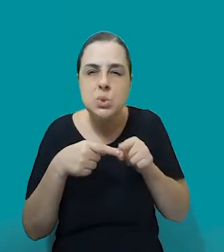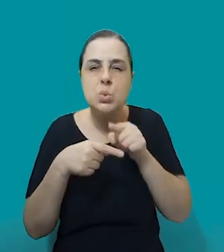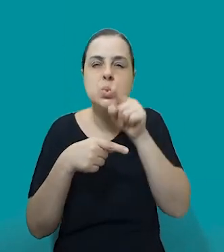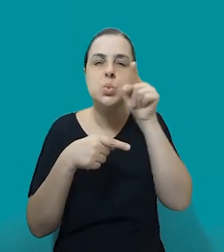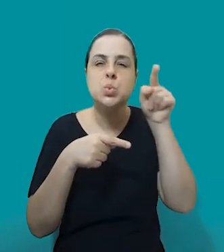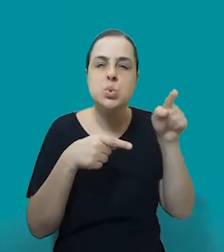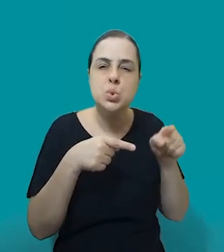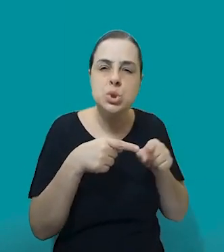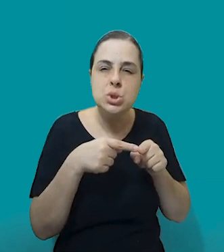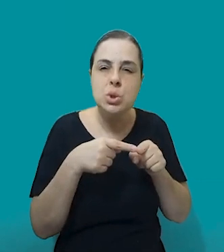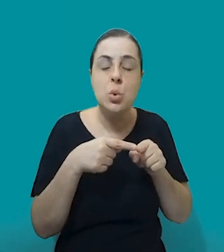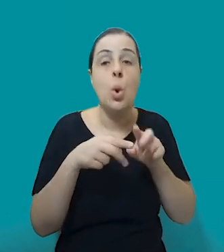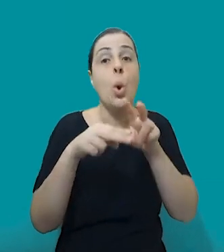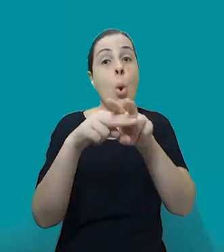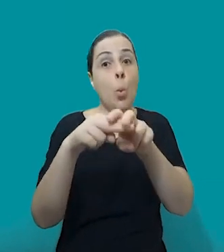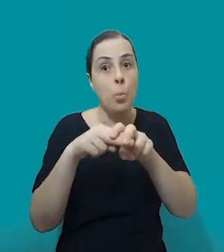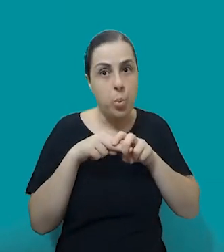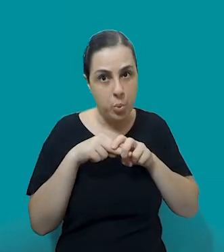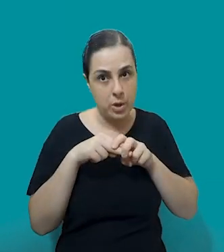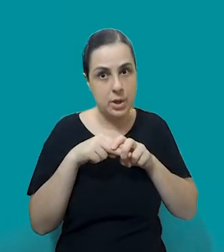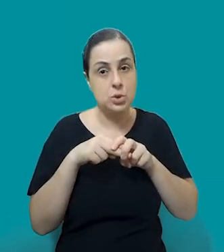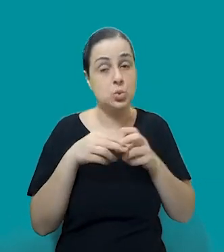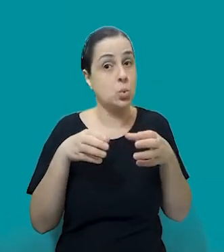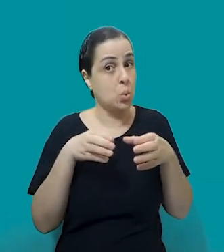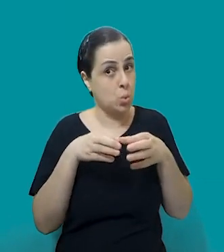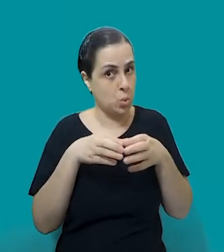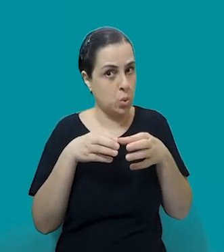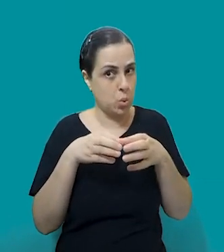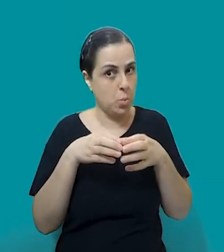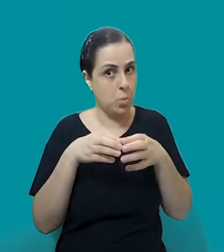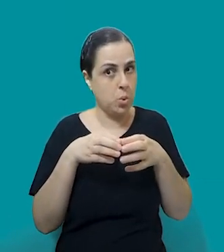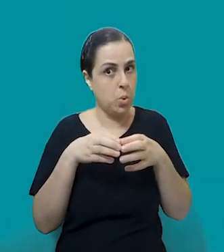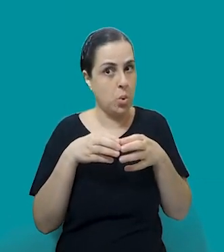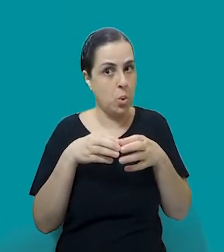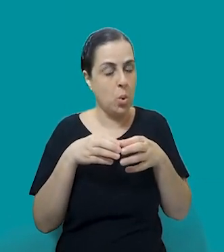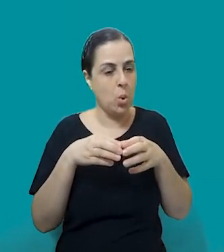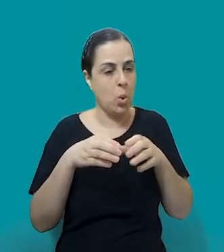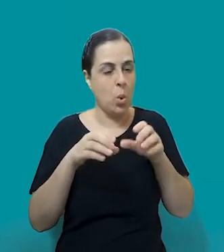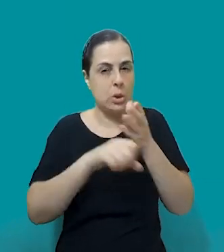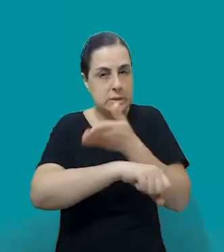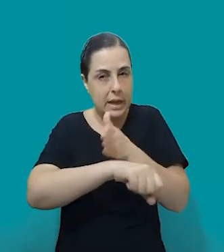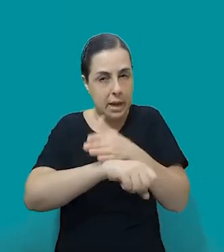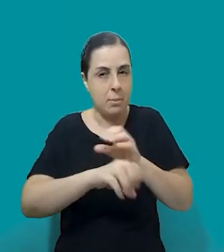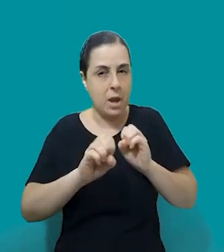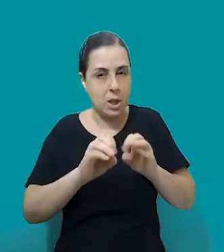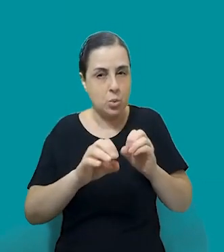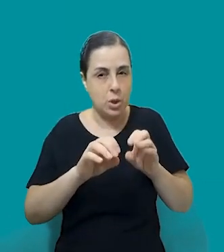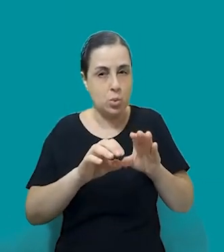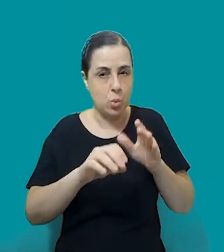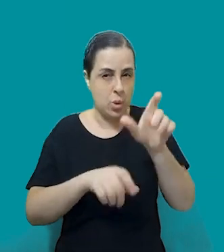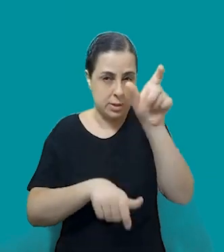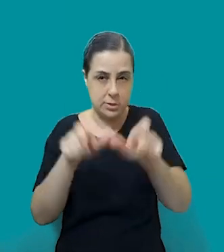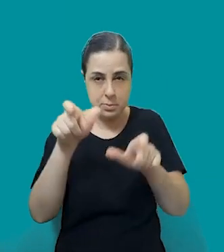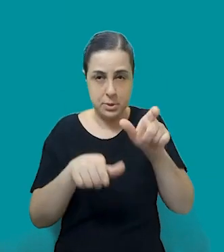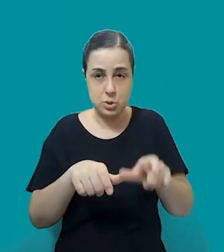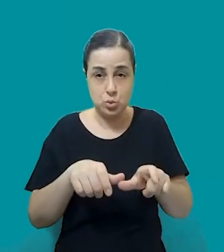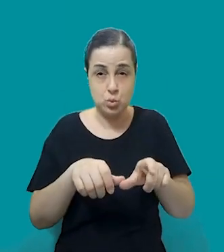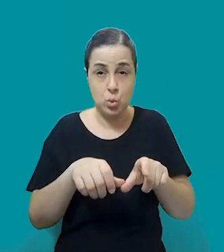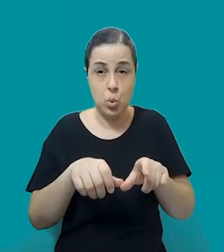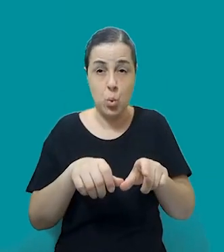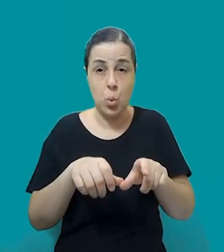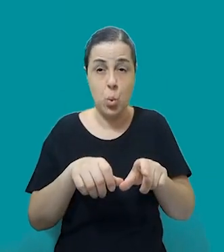por isso, os grupos de reeducação de agressores em relação à violência doméstica são muito importantes por isso. Porque eles trazem essa reflexão para o homem, né?